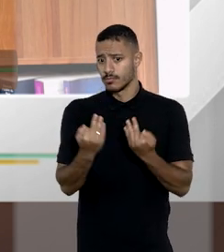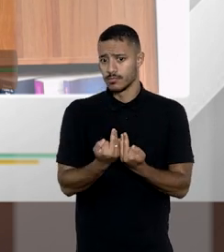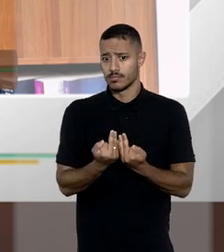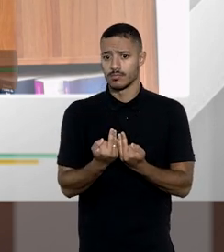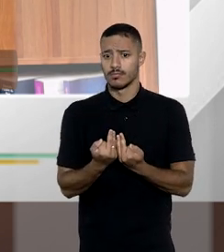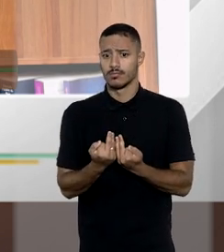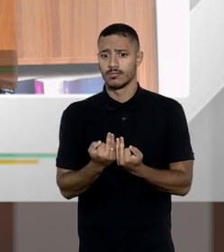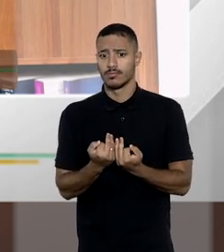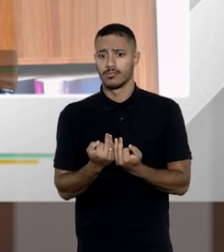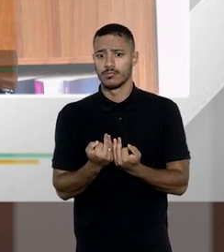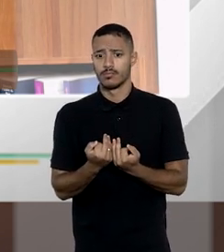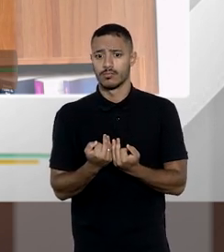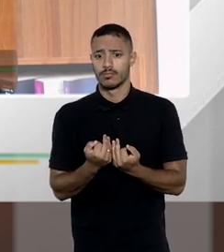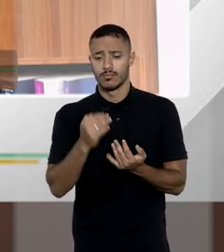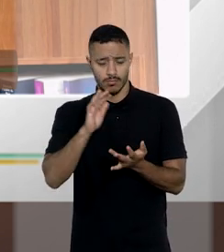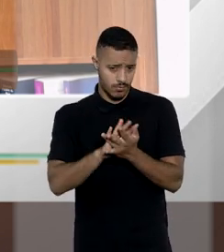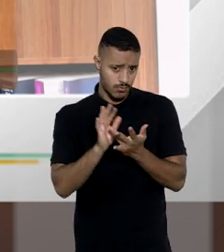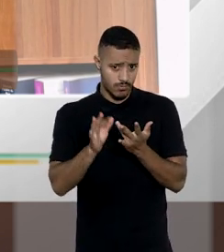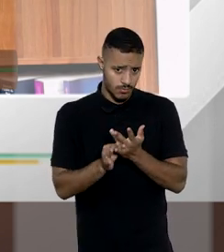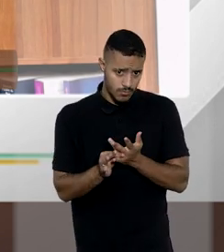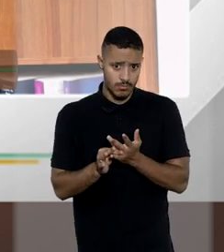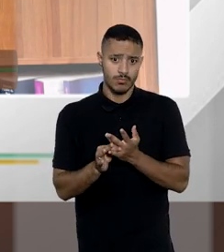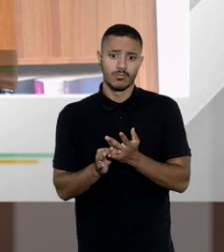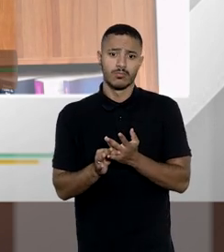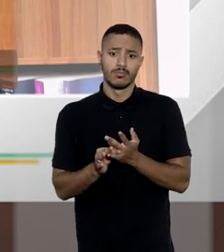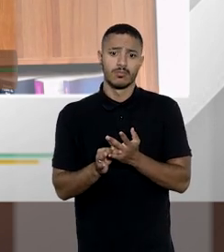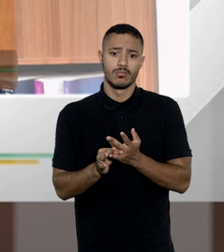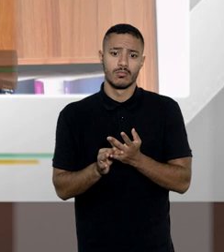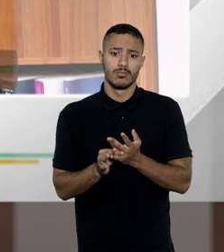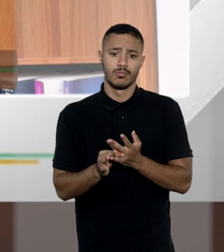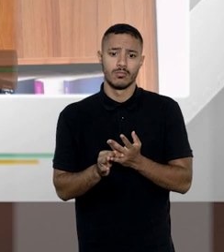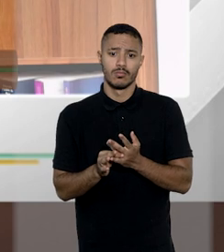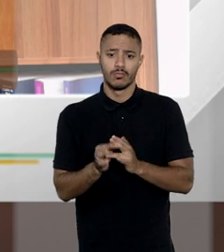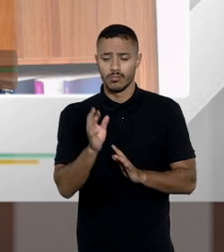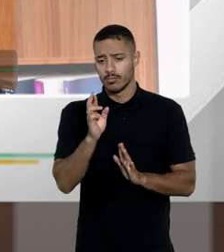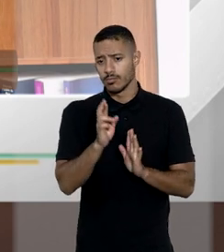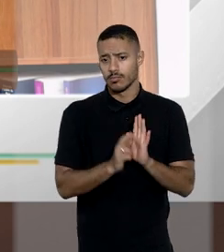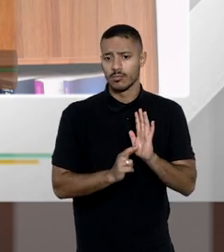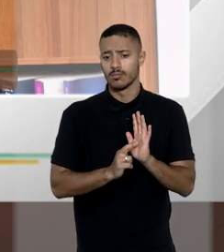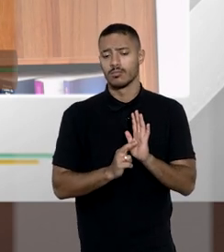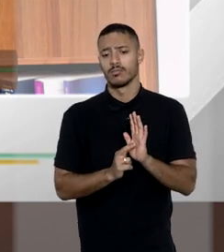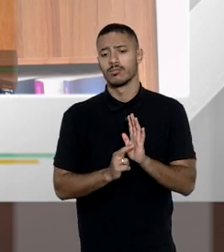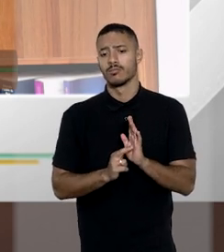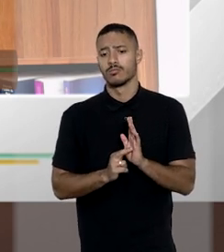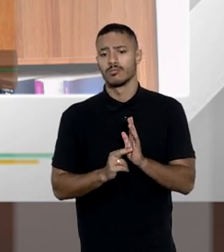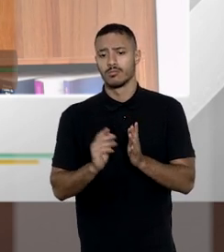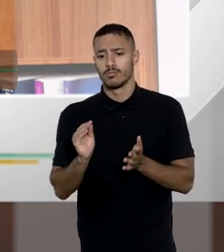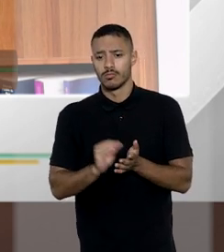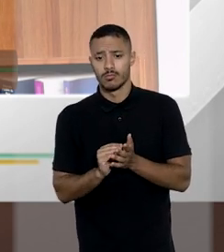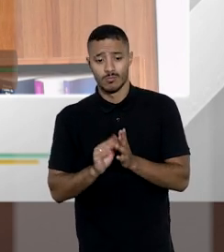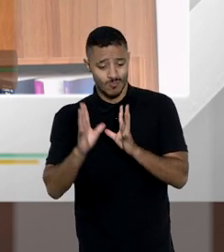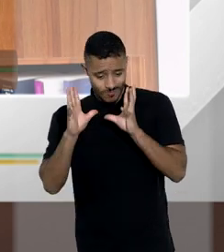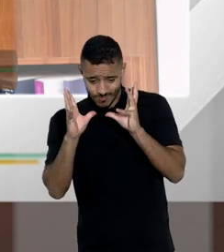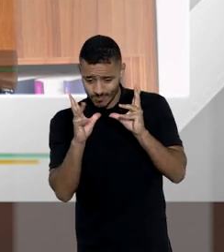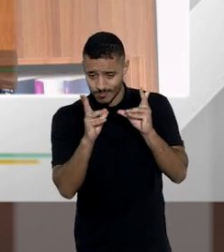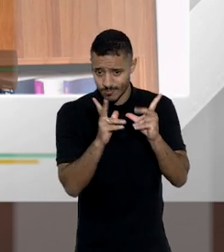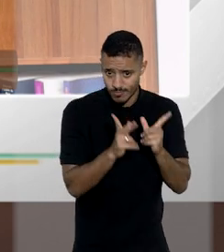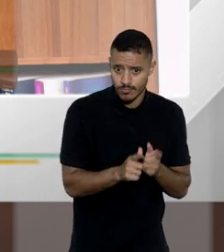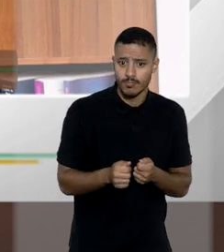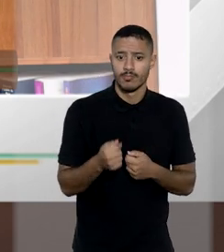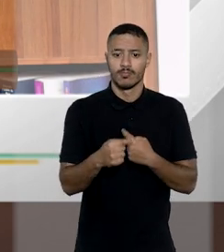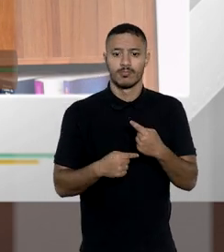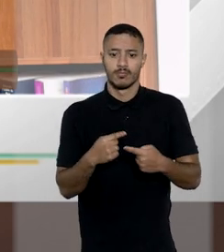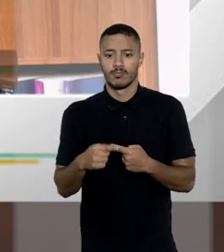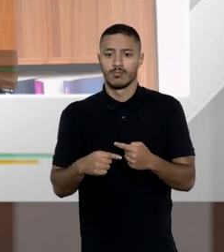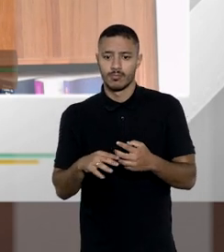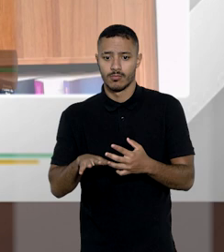ascendentes o cônjuge ou o companheiro casado pelo regime da separação total vai ficar com a totalidade